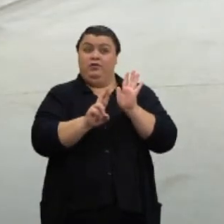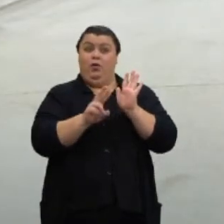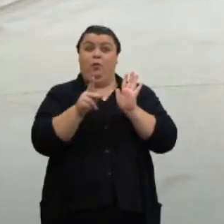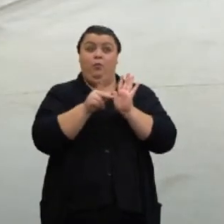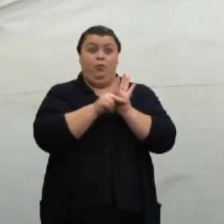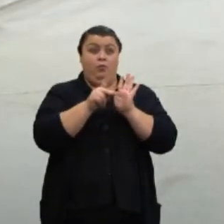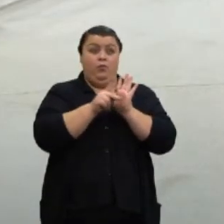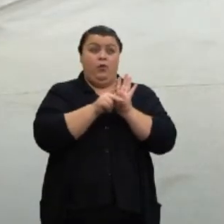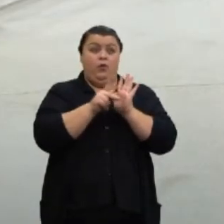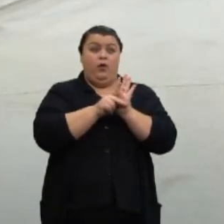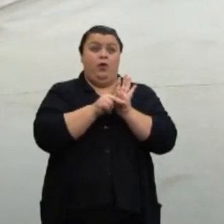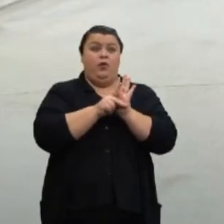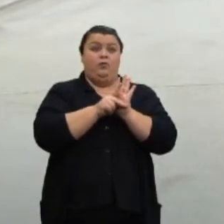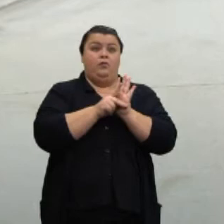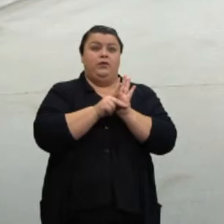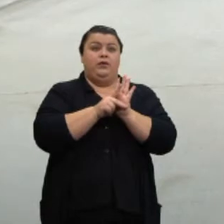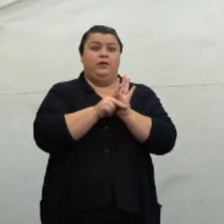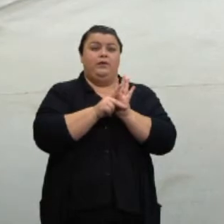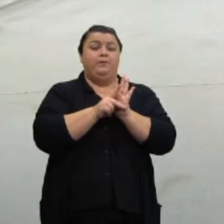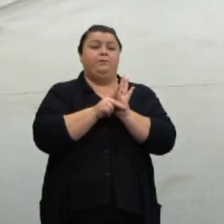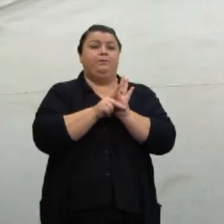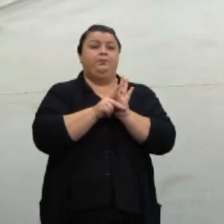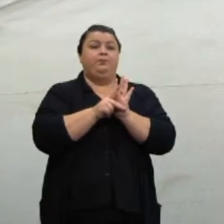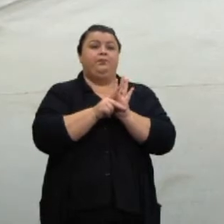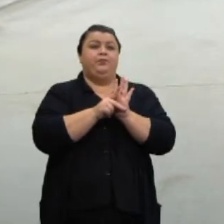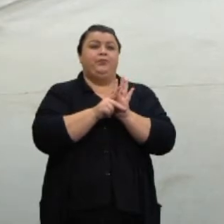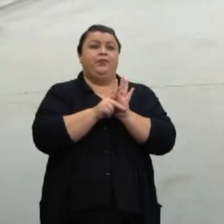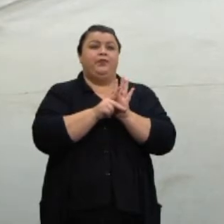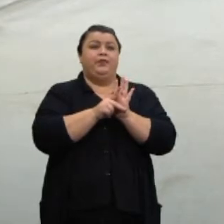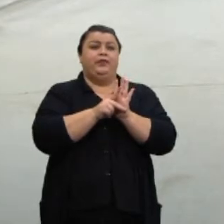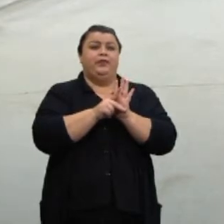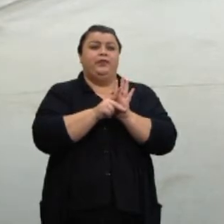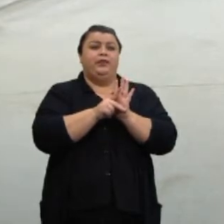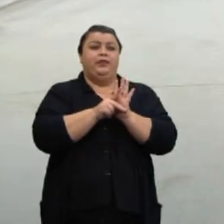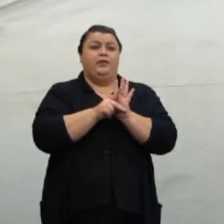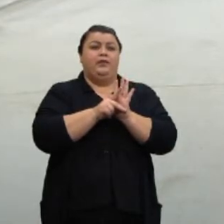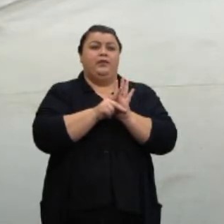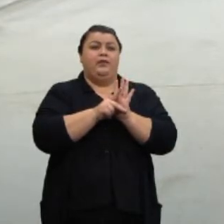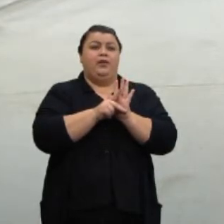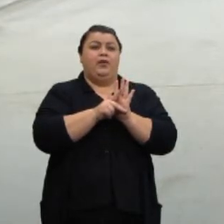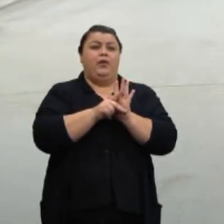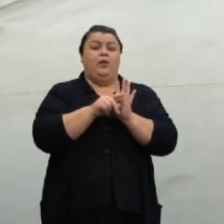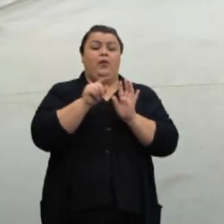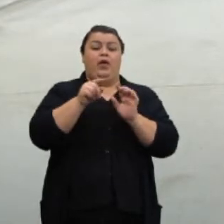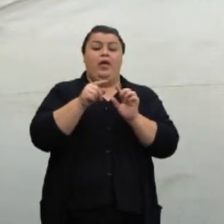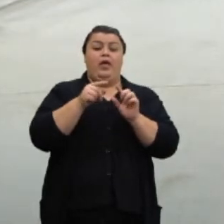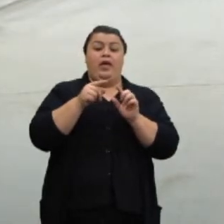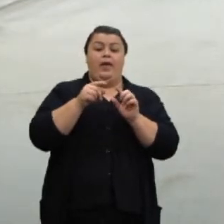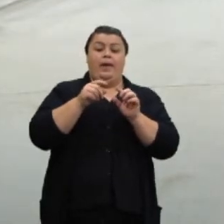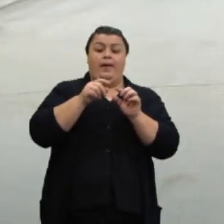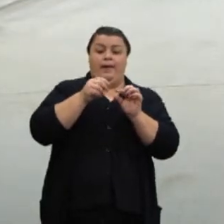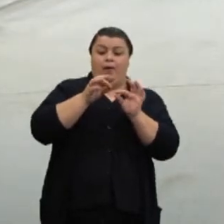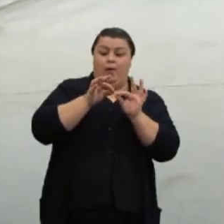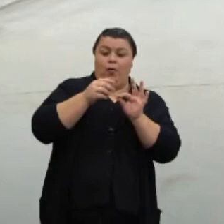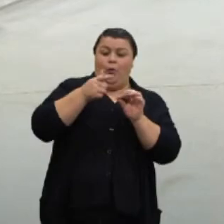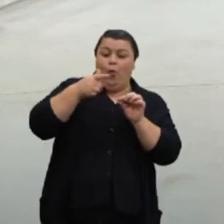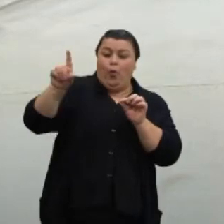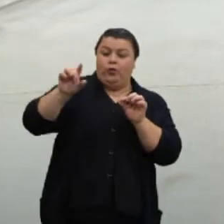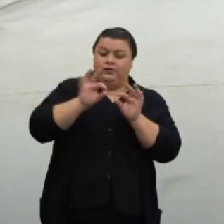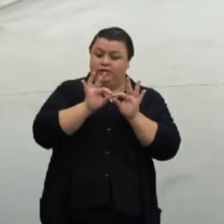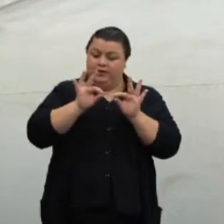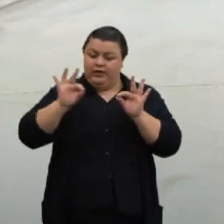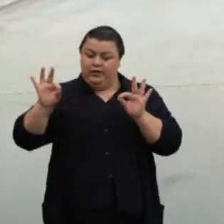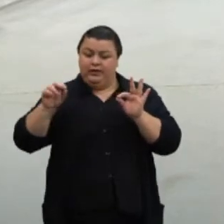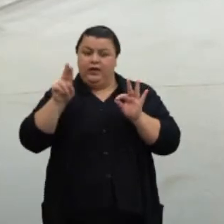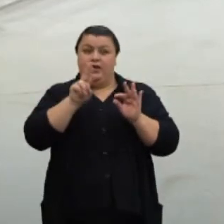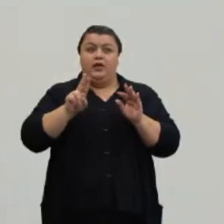então por exemplo, quando eu digo que uma reta é perpendicular à outra reta. Então eu uso o